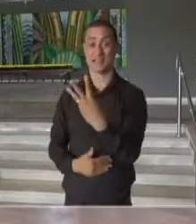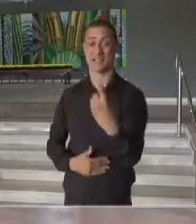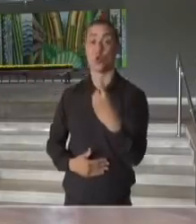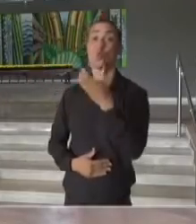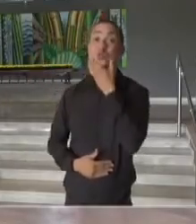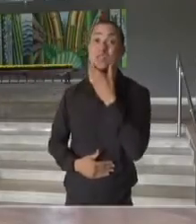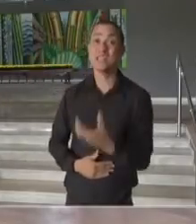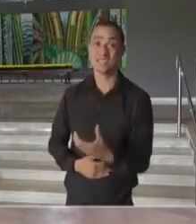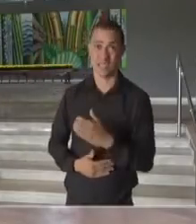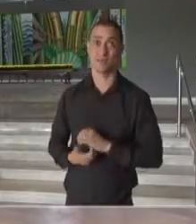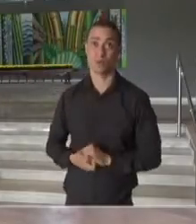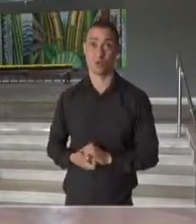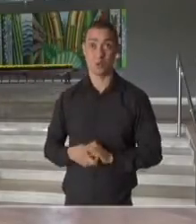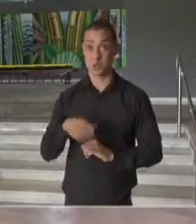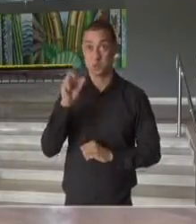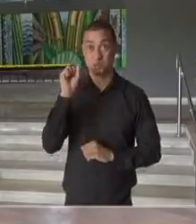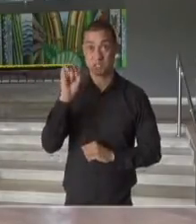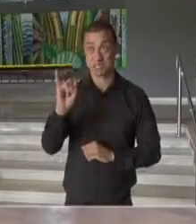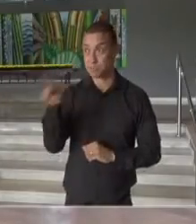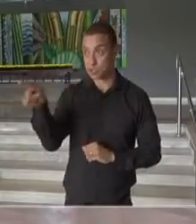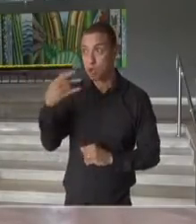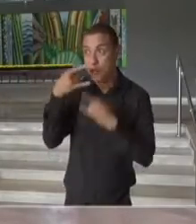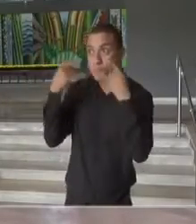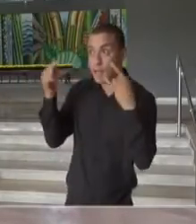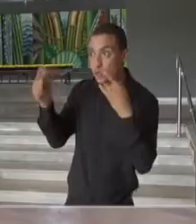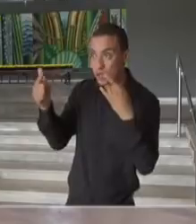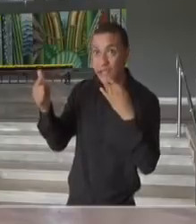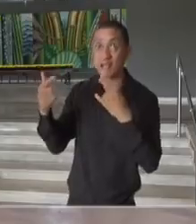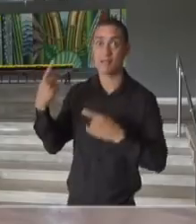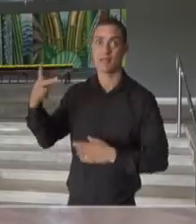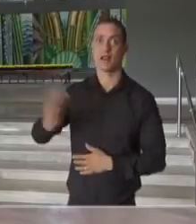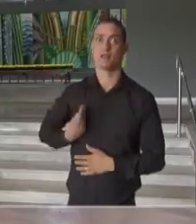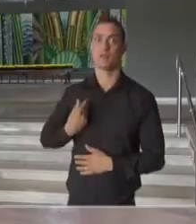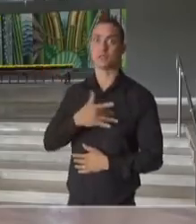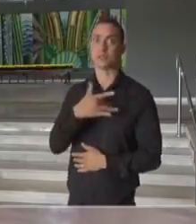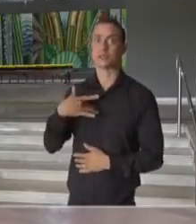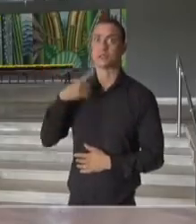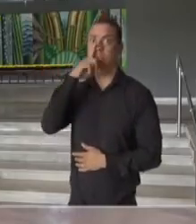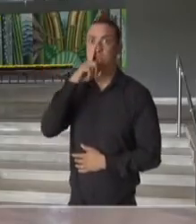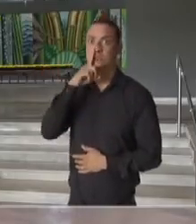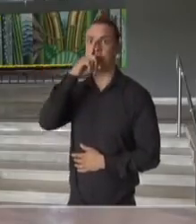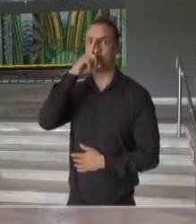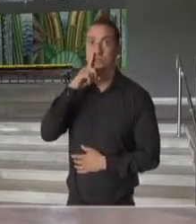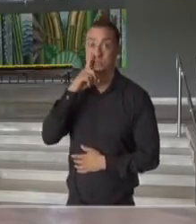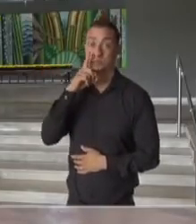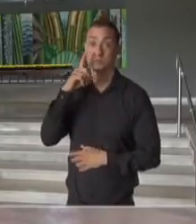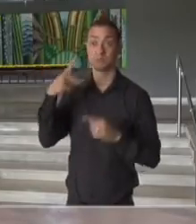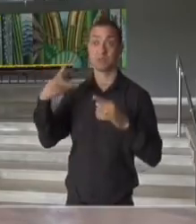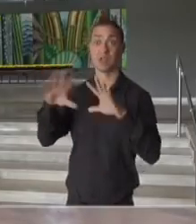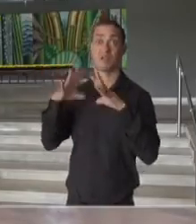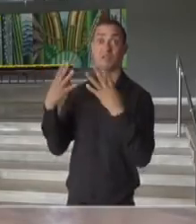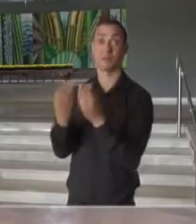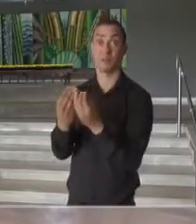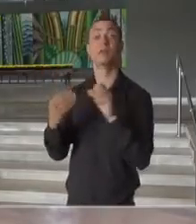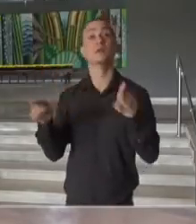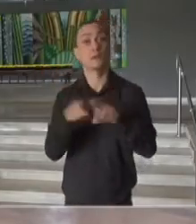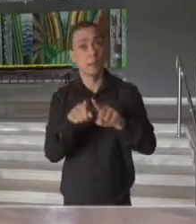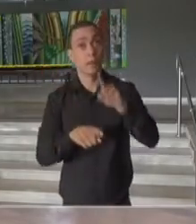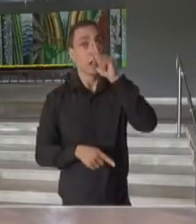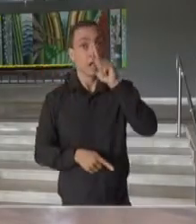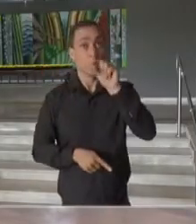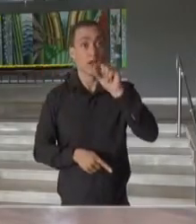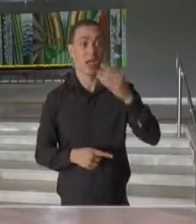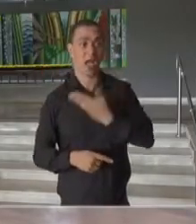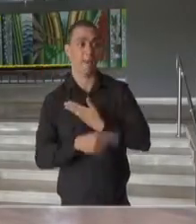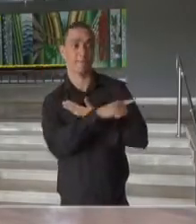dezembro. aquela pessoa que não estiver usando máscara, além de colocar em risco a sua saúde, a saúde da sua família, coloca em risco a saúde dos